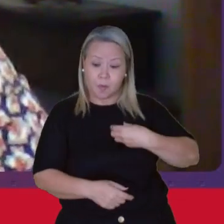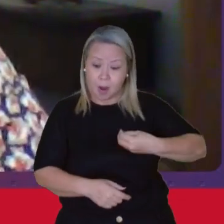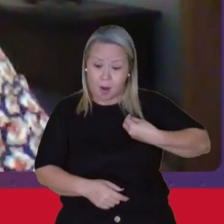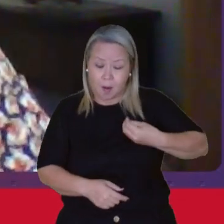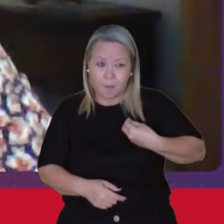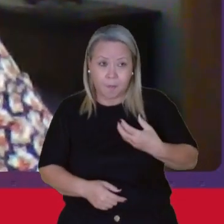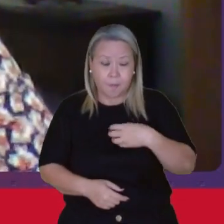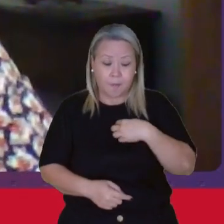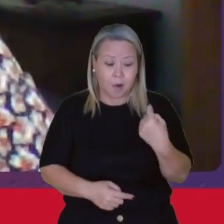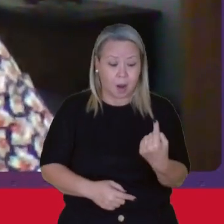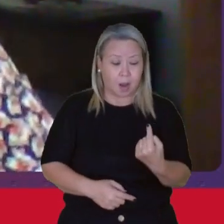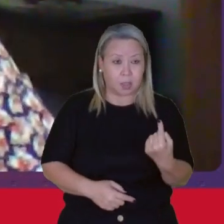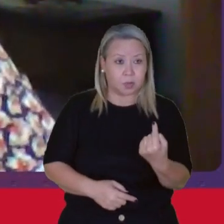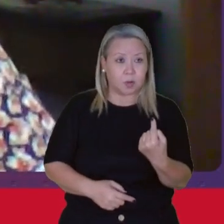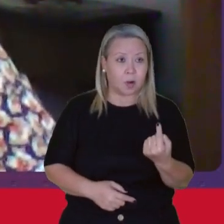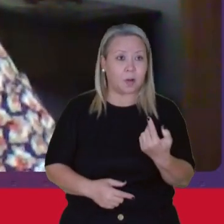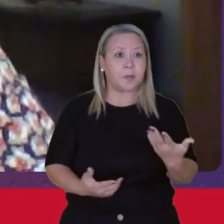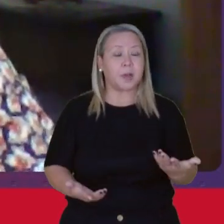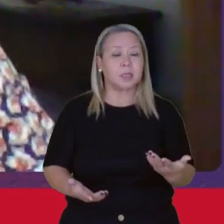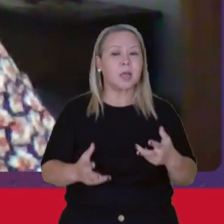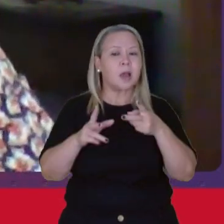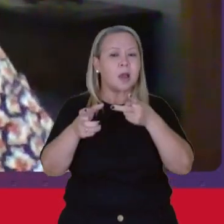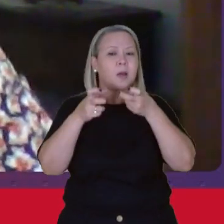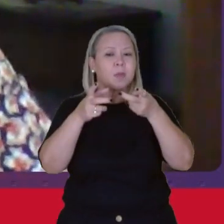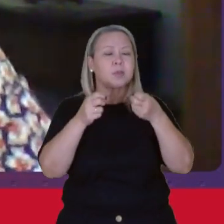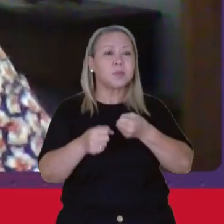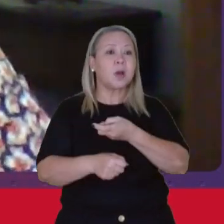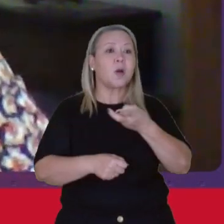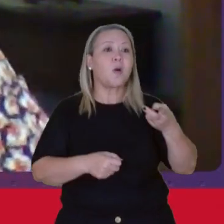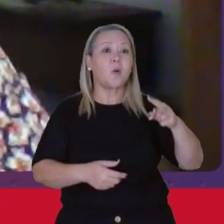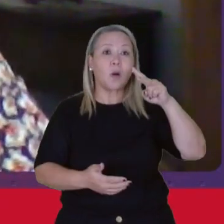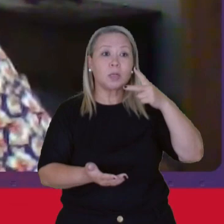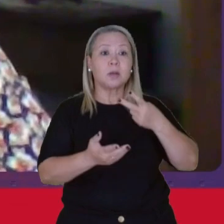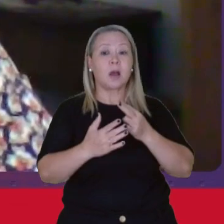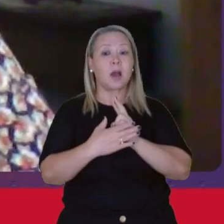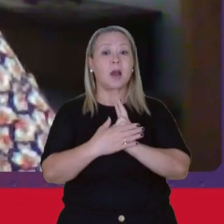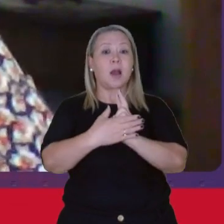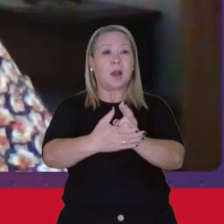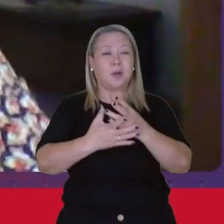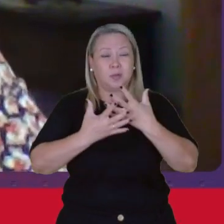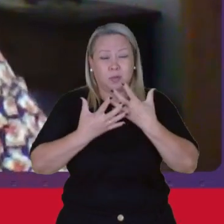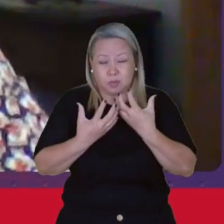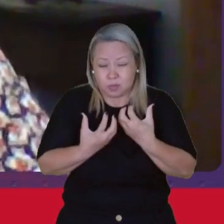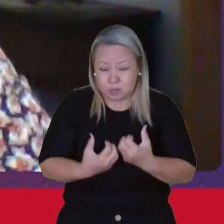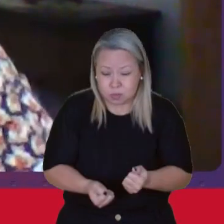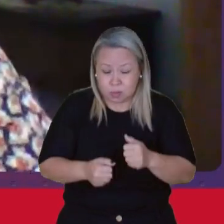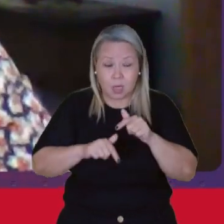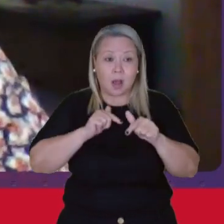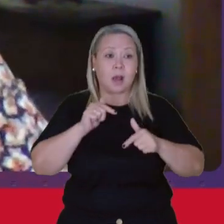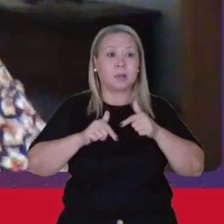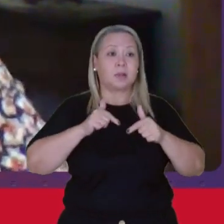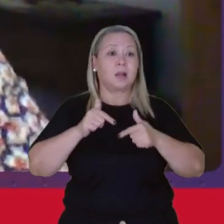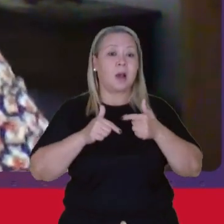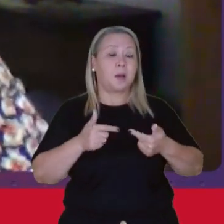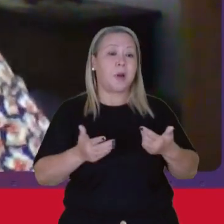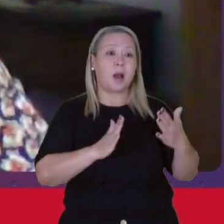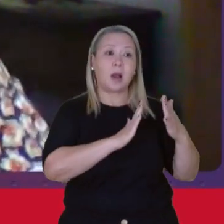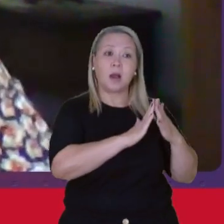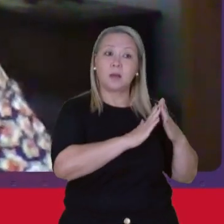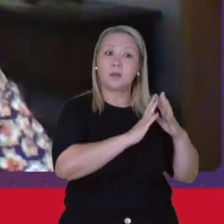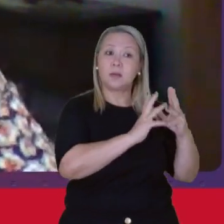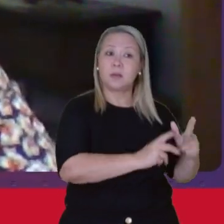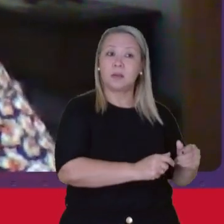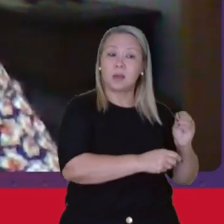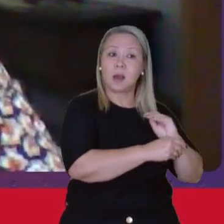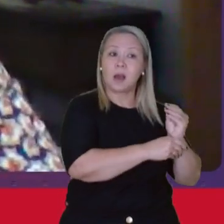condição De isolamento Perceberam O quanto Representa A sobrecarga Do trabalho Doméstico E